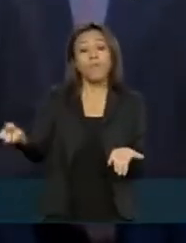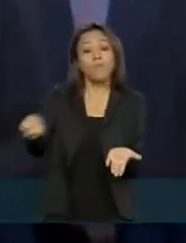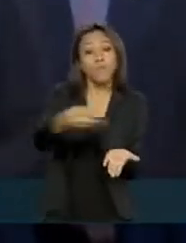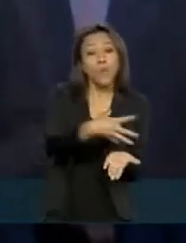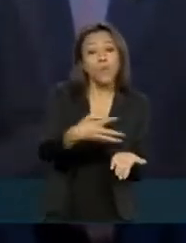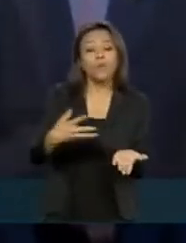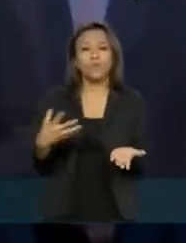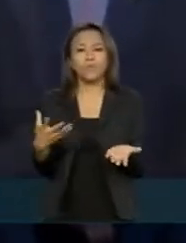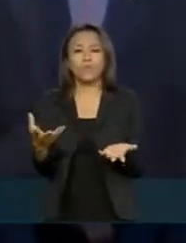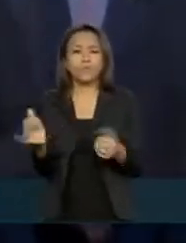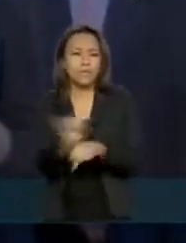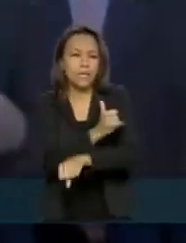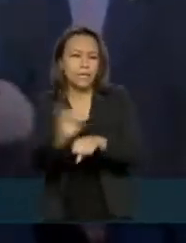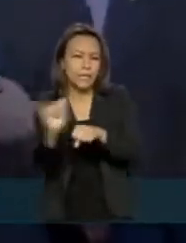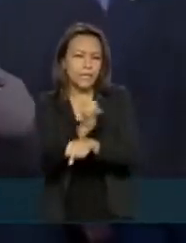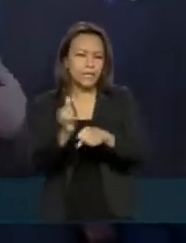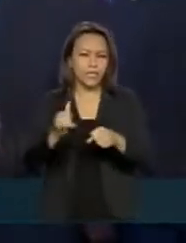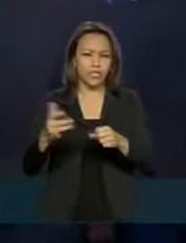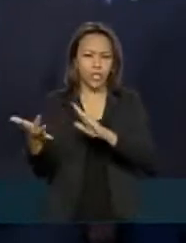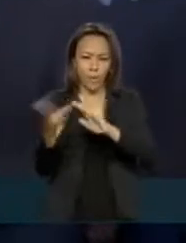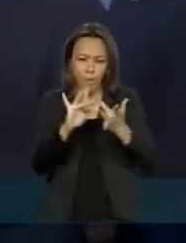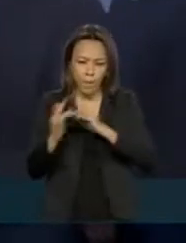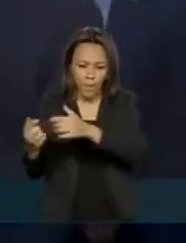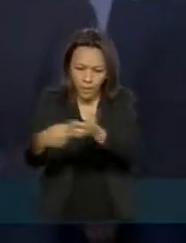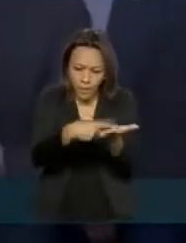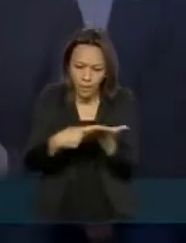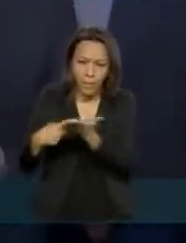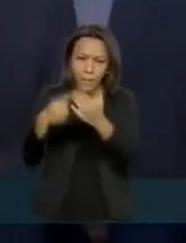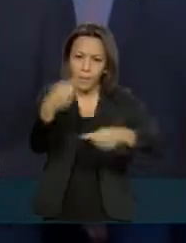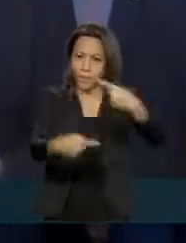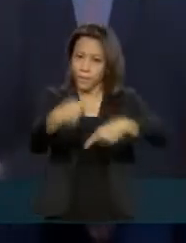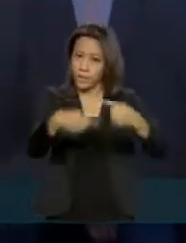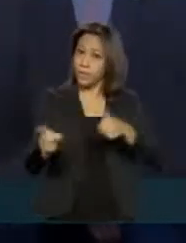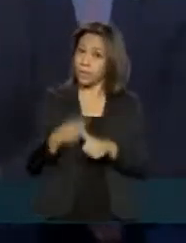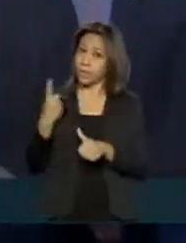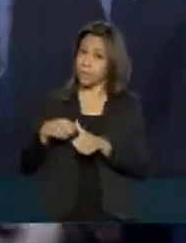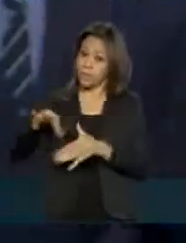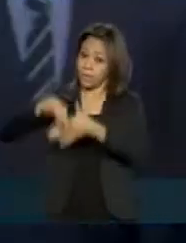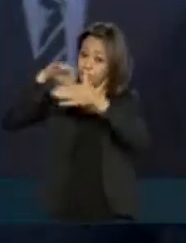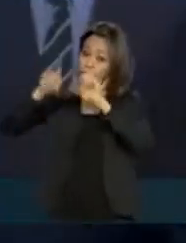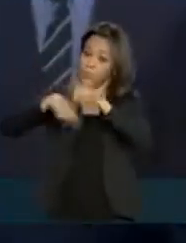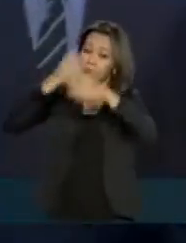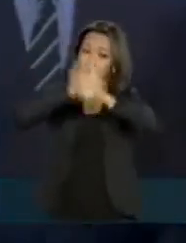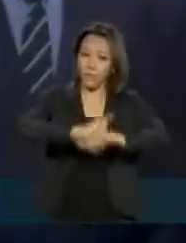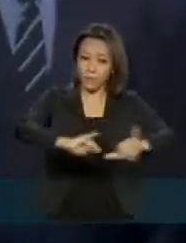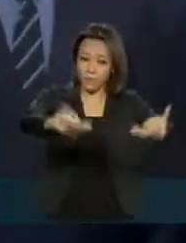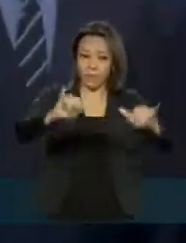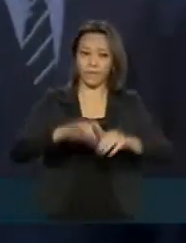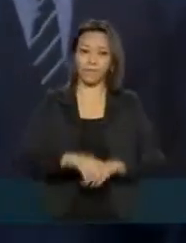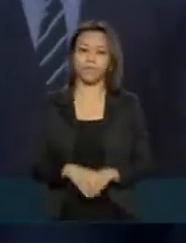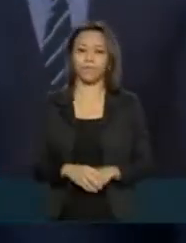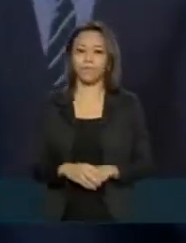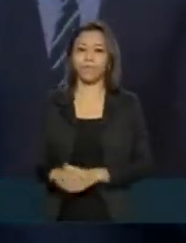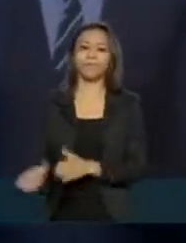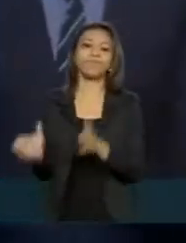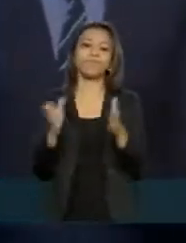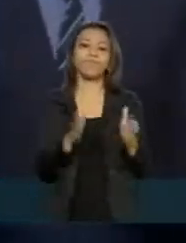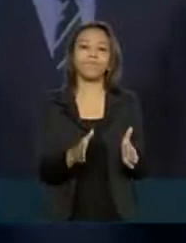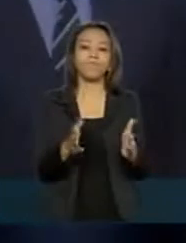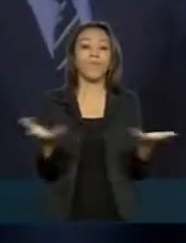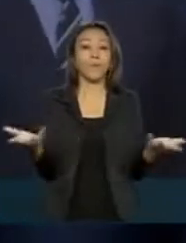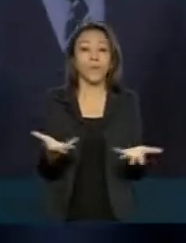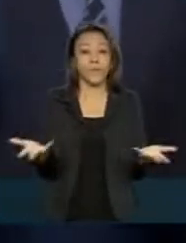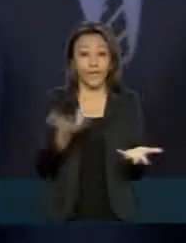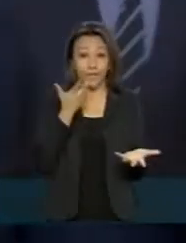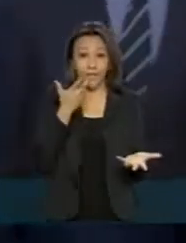fazermos a articulação política. Vamos acordar com os senhores líderes primeiro e anunciar depois. Eu queria aqui manifestar